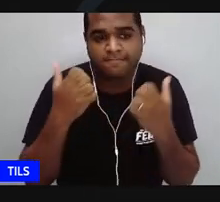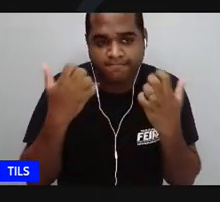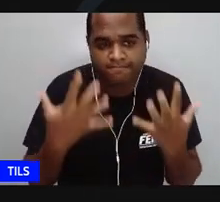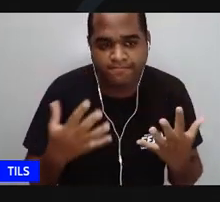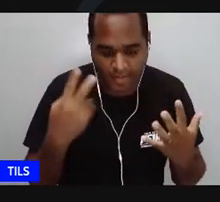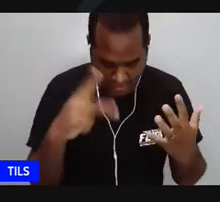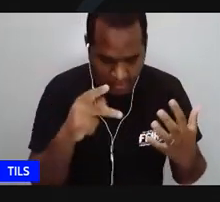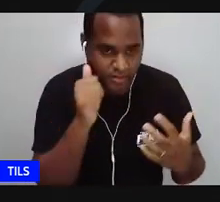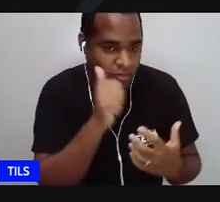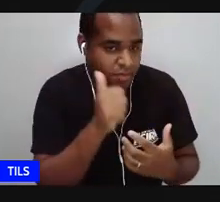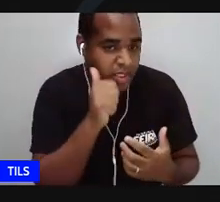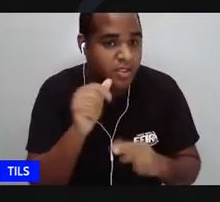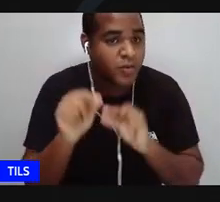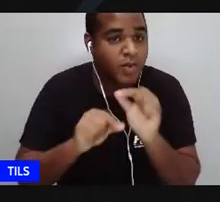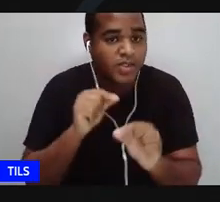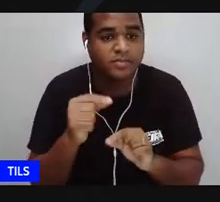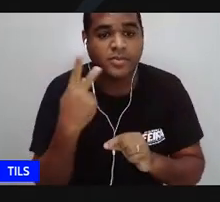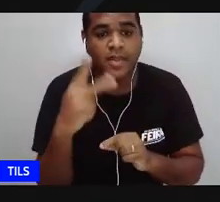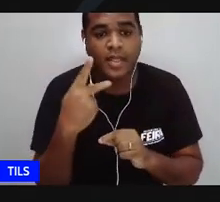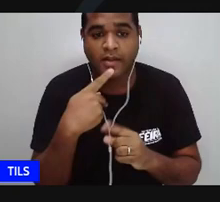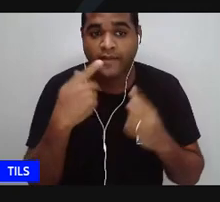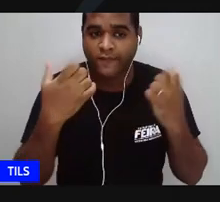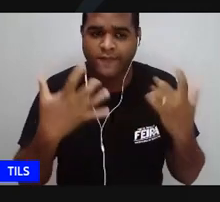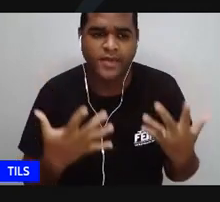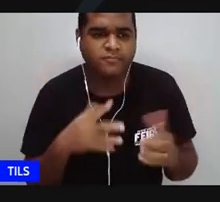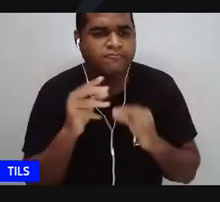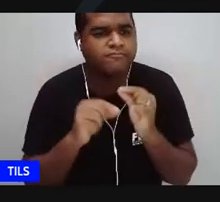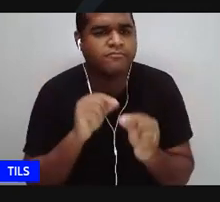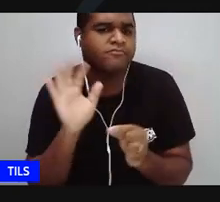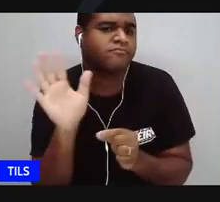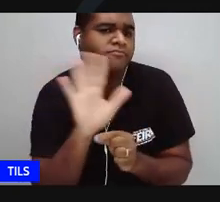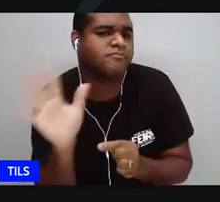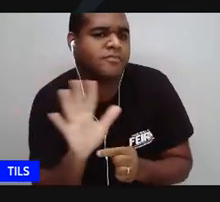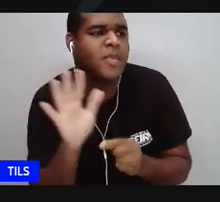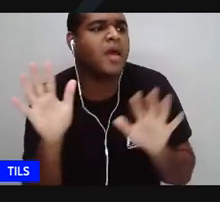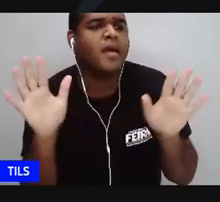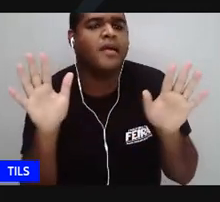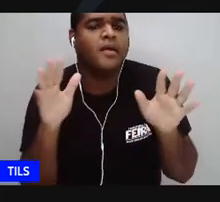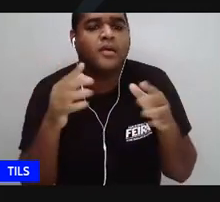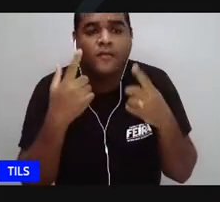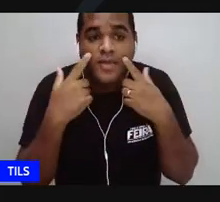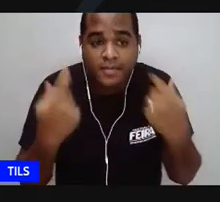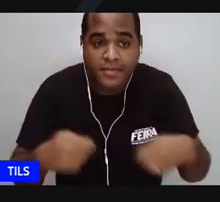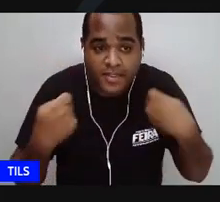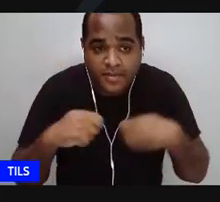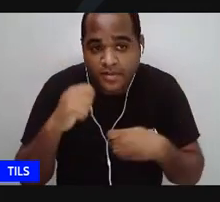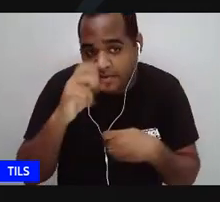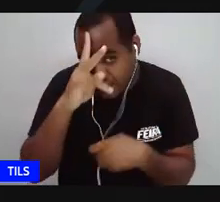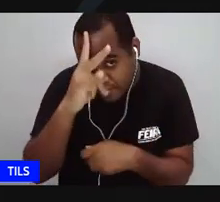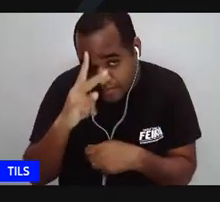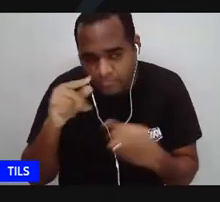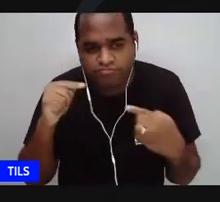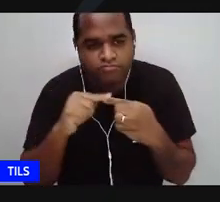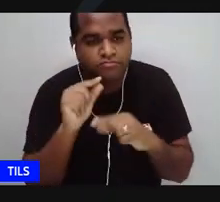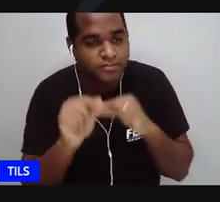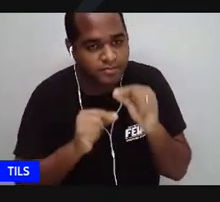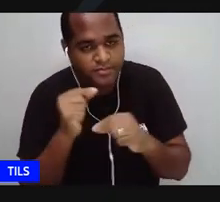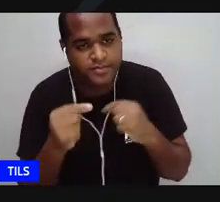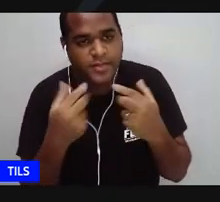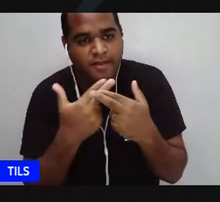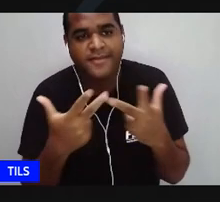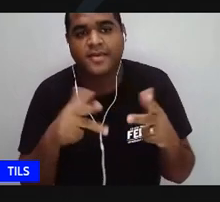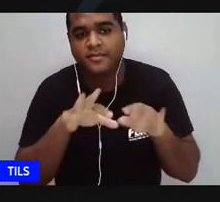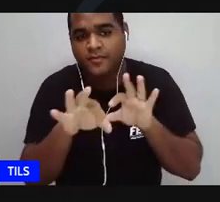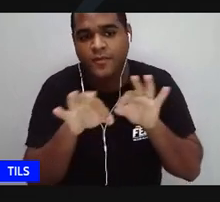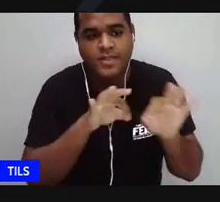chamar a mulher para contar alguma coisa para ele, ele disse, nós, você nem que vai contar essa história. Então, ela organiza os